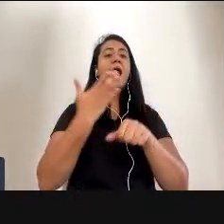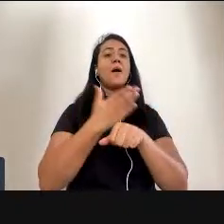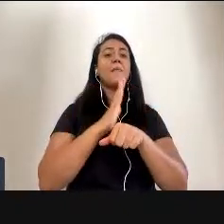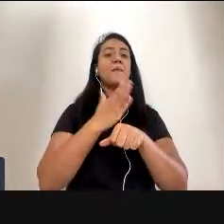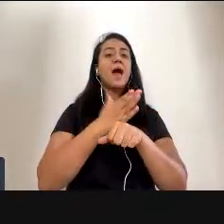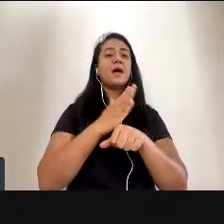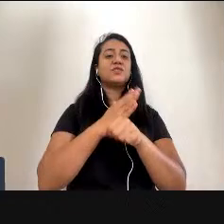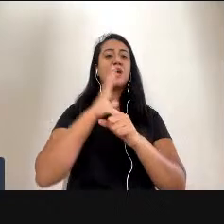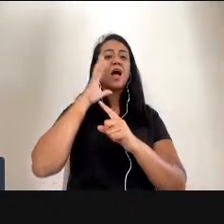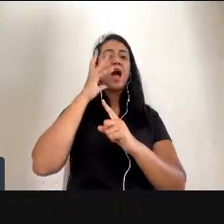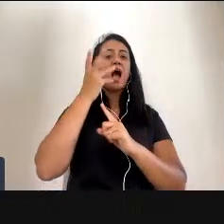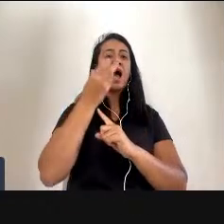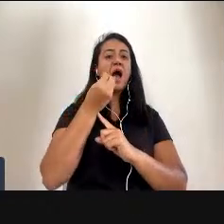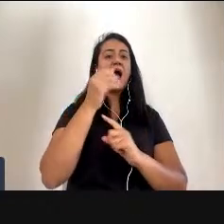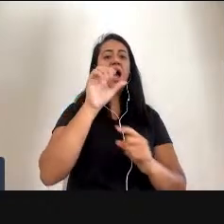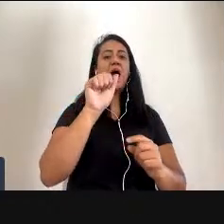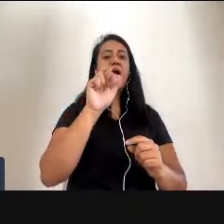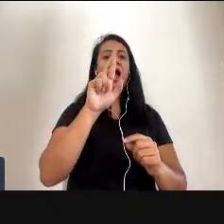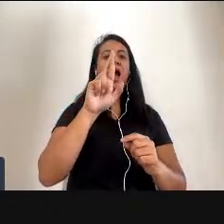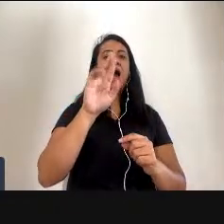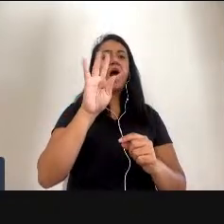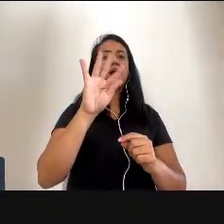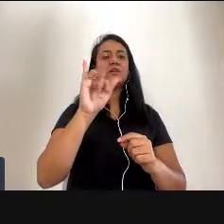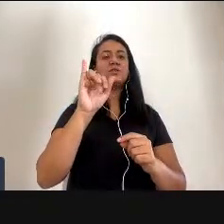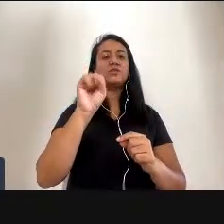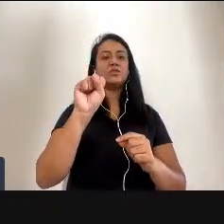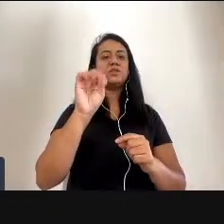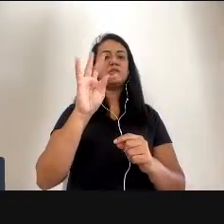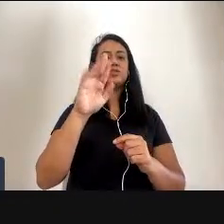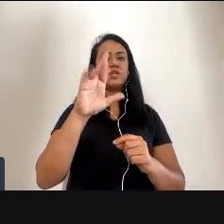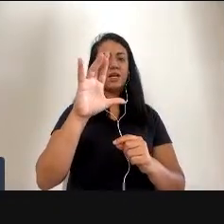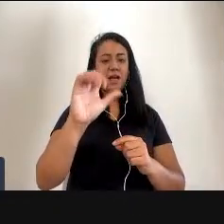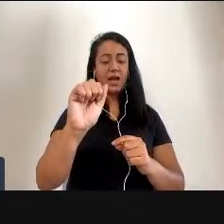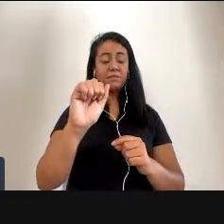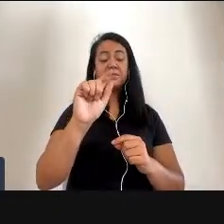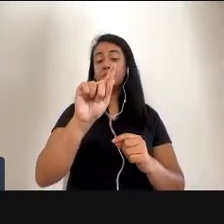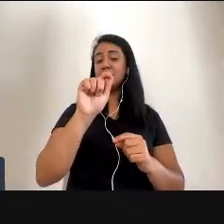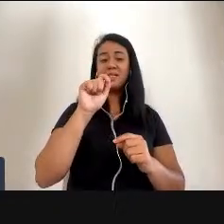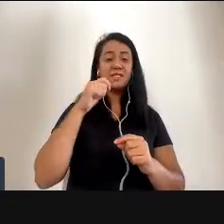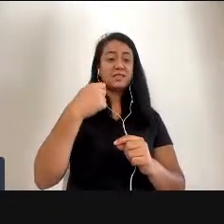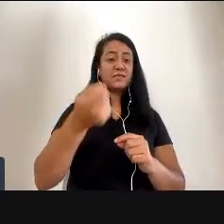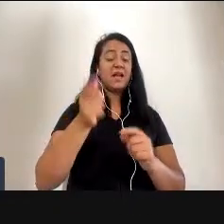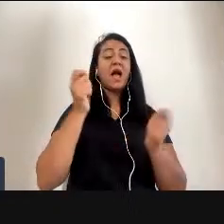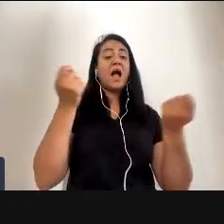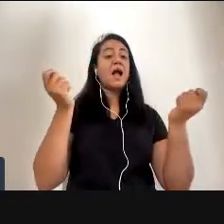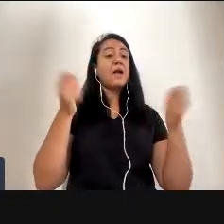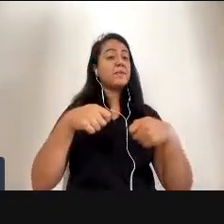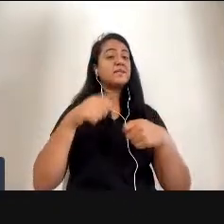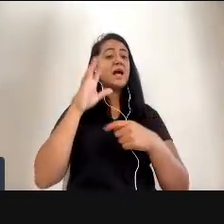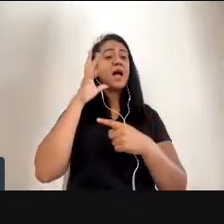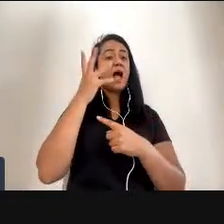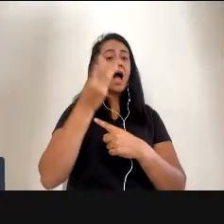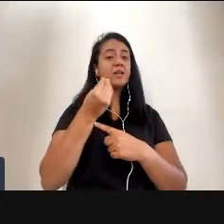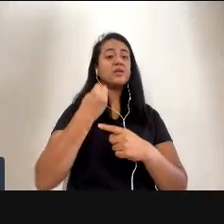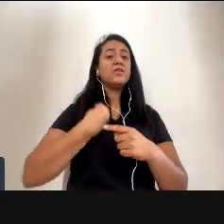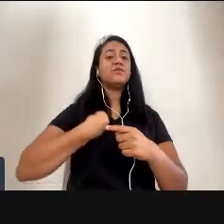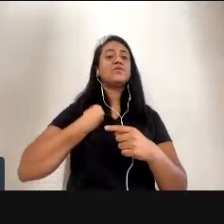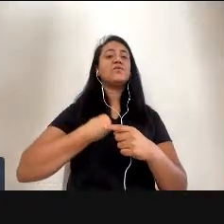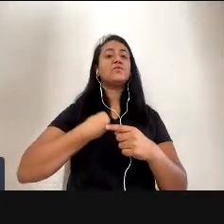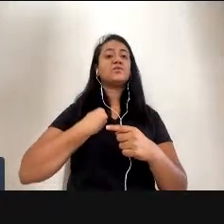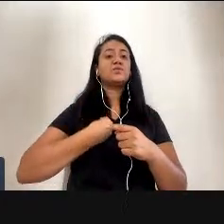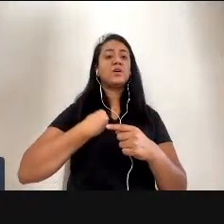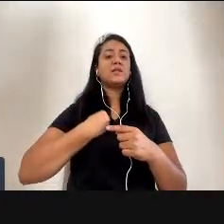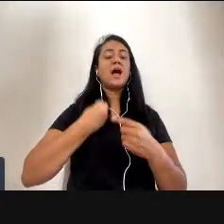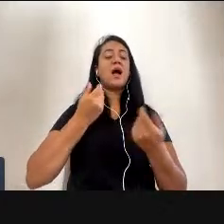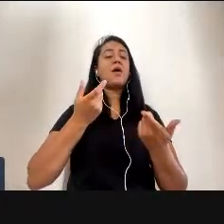ativismo artístico é como a capacidade da arte de funcionar como uma arena e meio para protestos